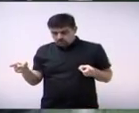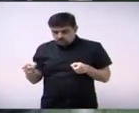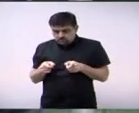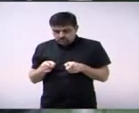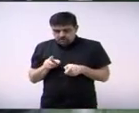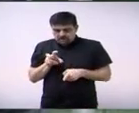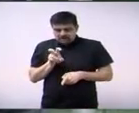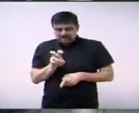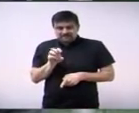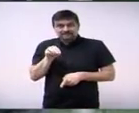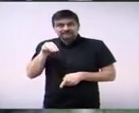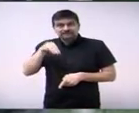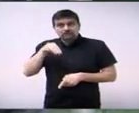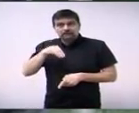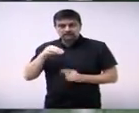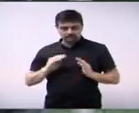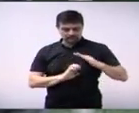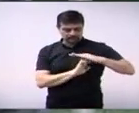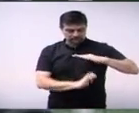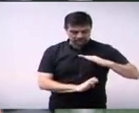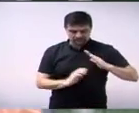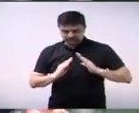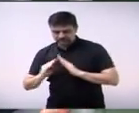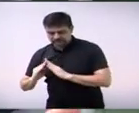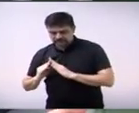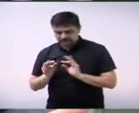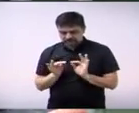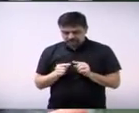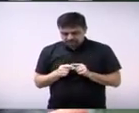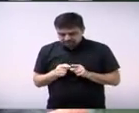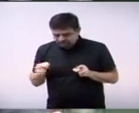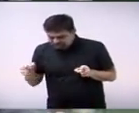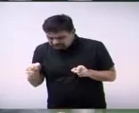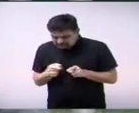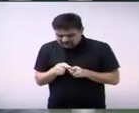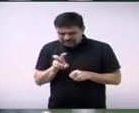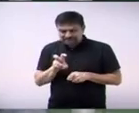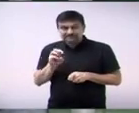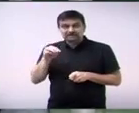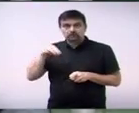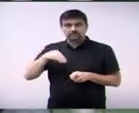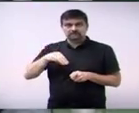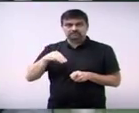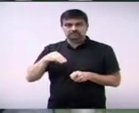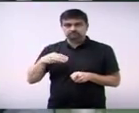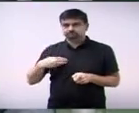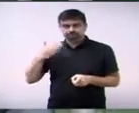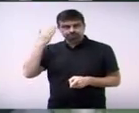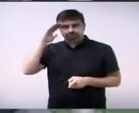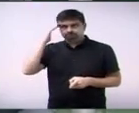me explica, que aí terá o meu apoio. Eu quero estar convencido.